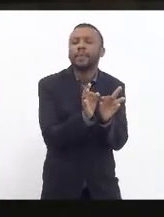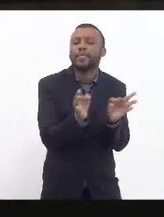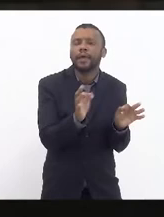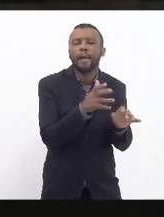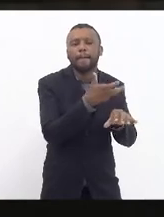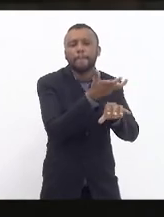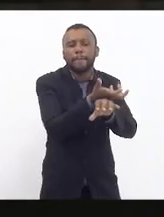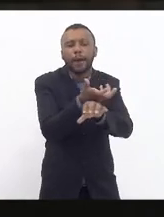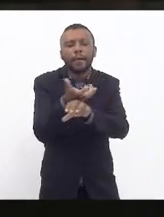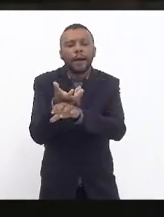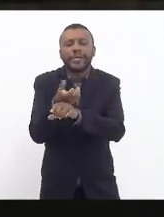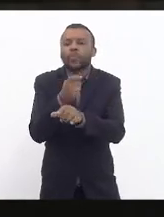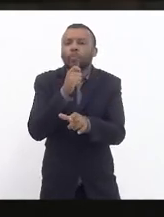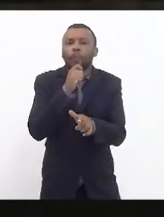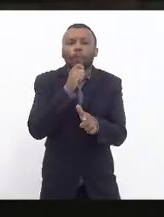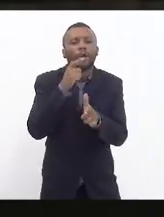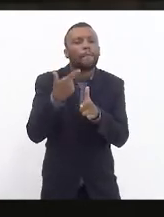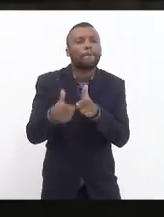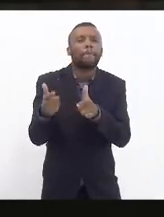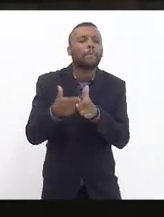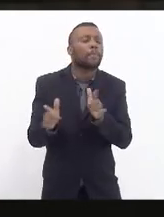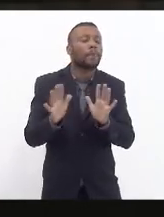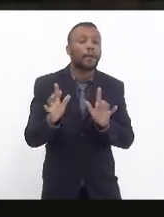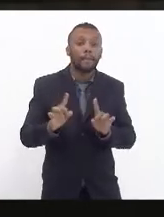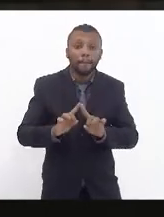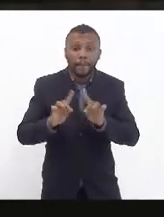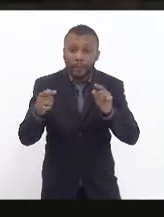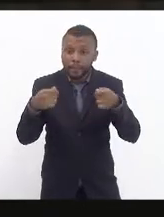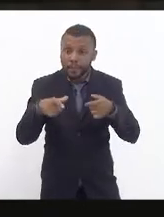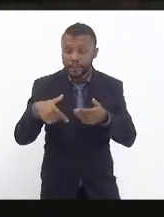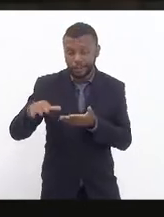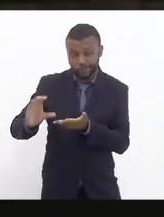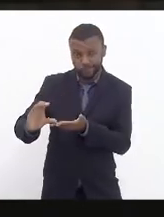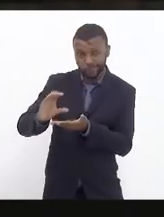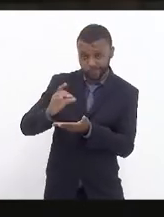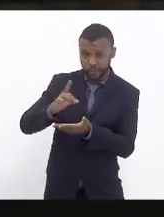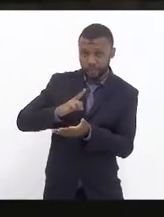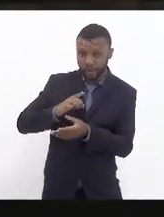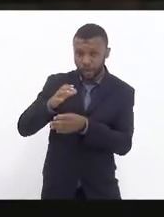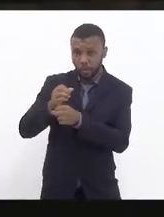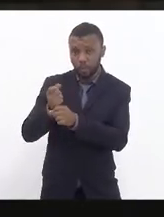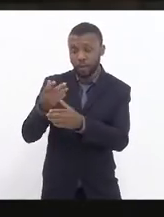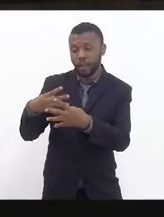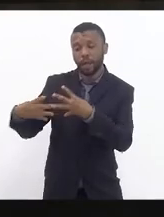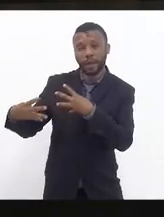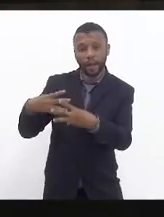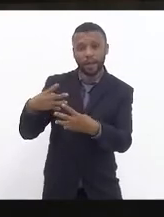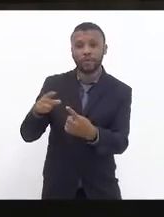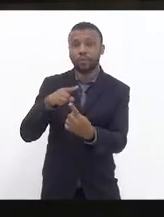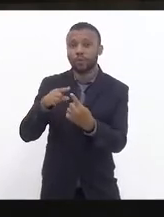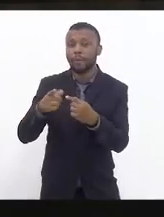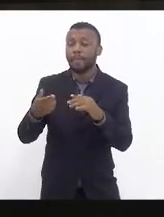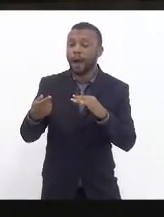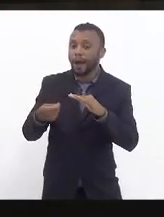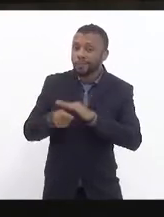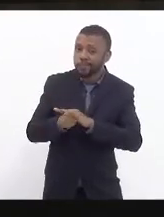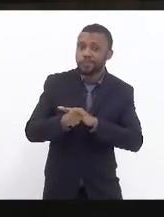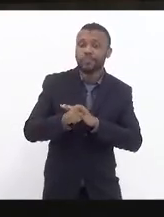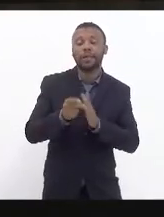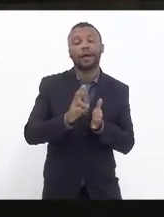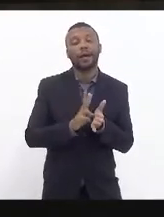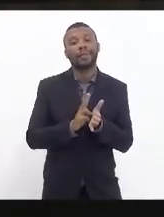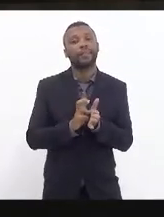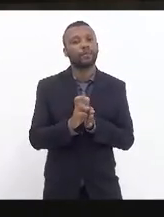que quiser não tem problema nenhum desde que ele invista parte dos recursos que existem em caixa para fazer as reformas estruturantes na supervia